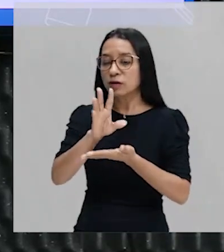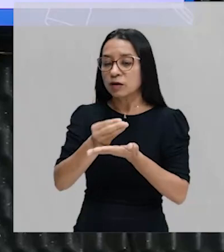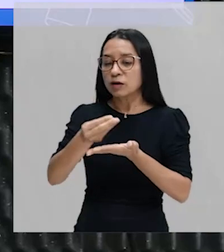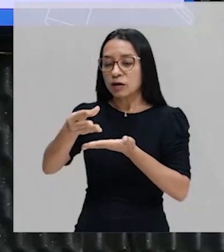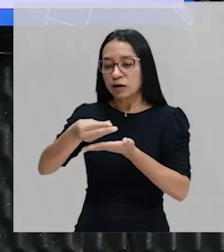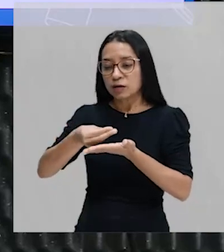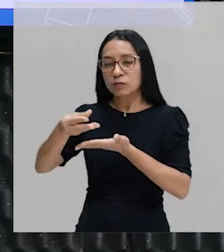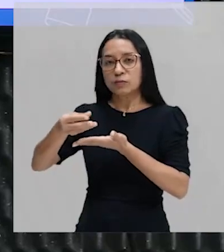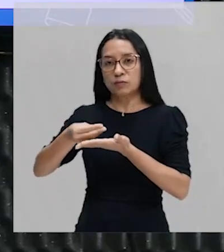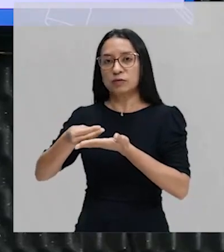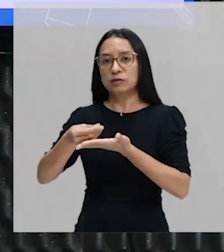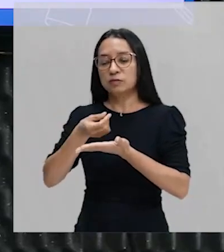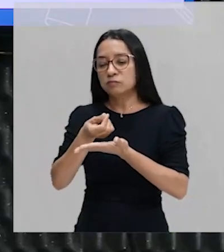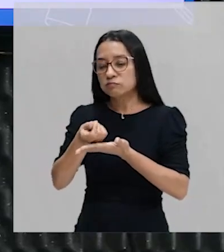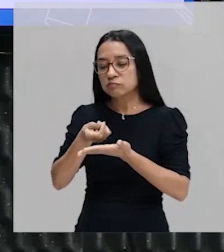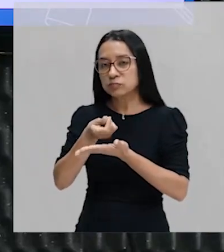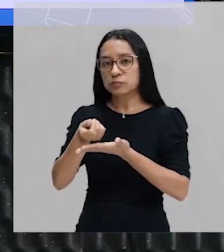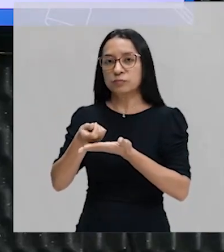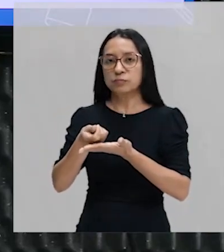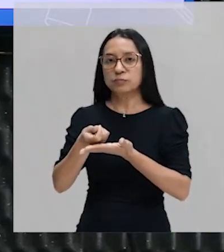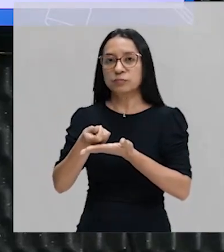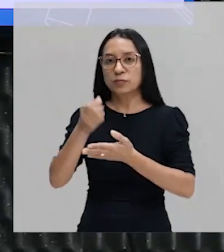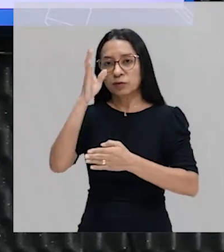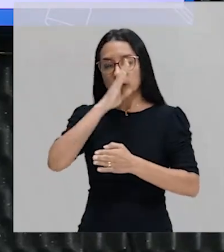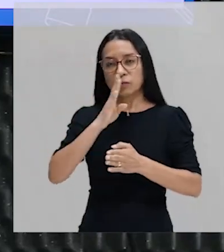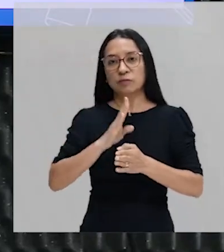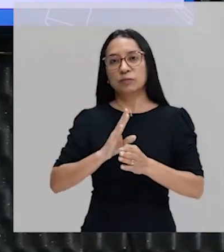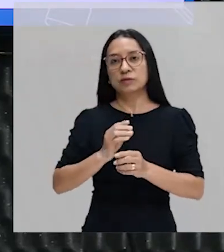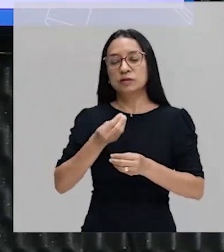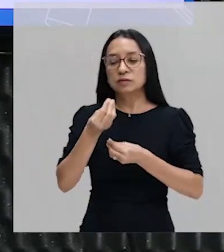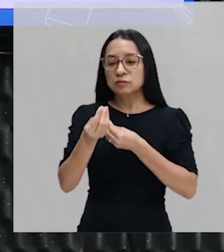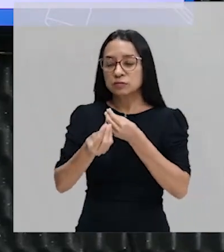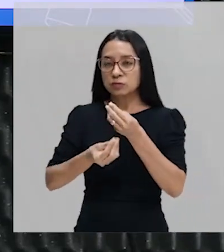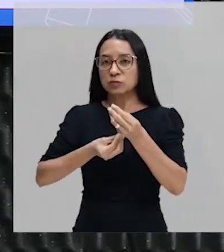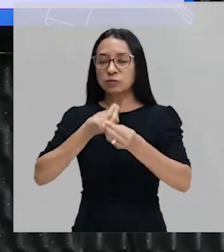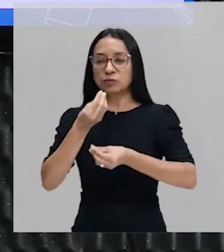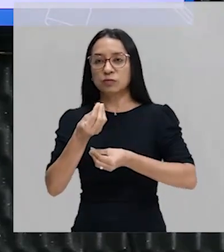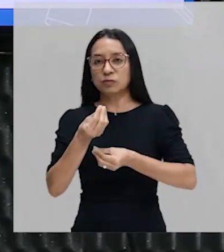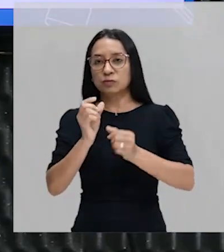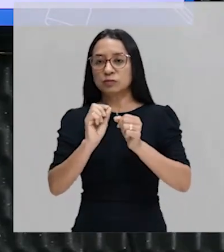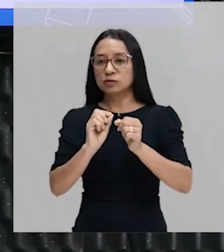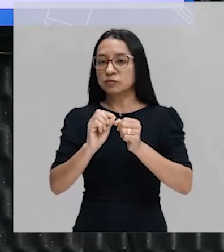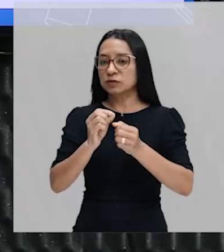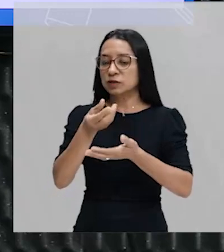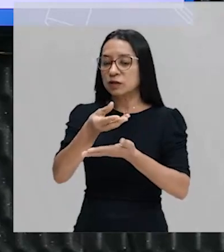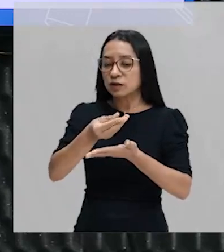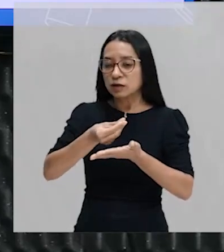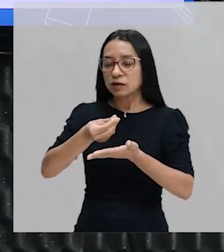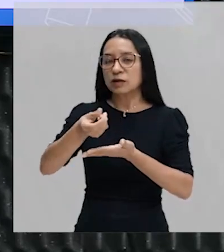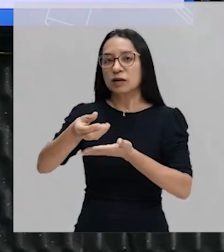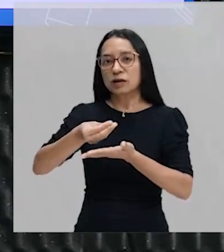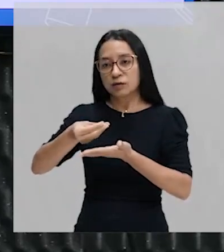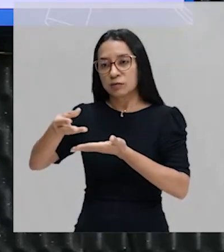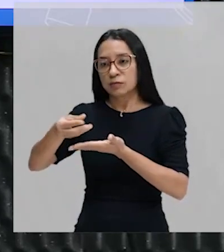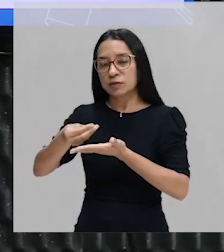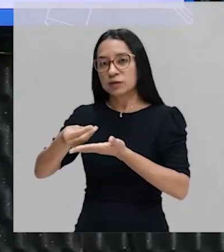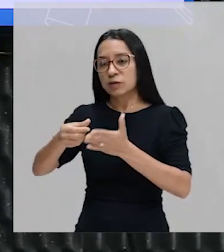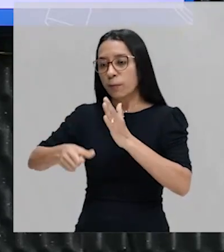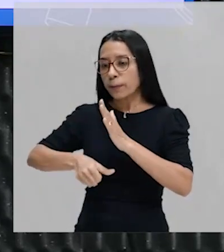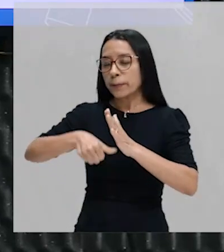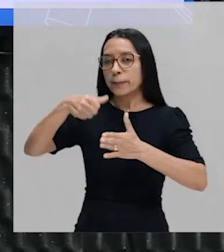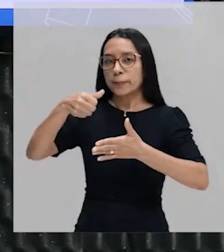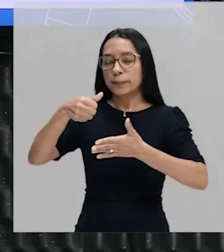de capital. Ou seja, o Brasil seria uma forma de gerar acumulação primitiva do capital.